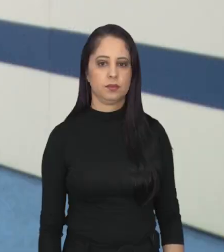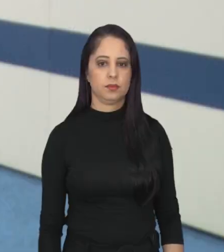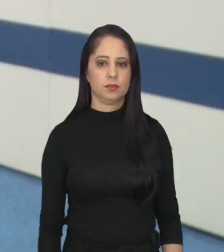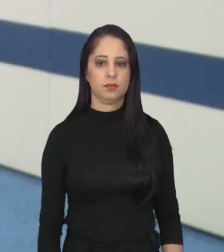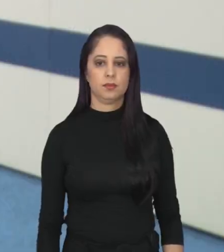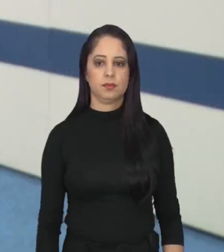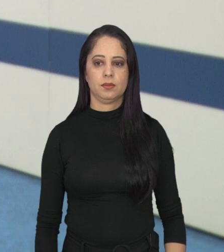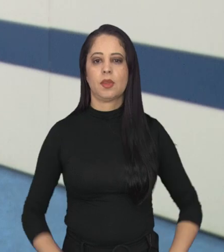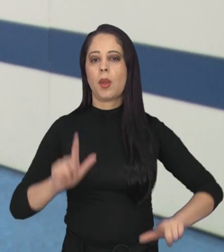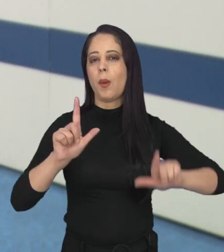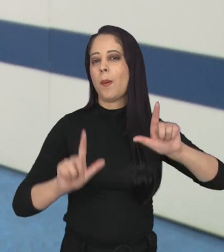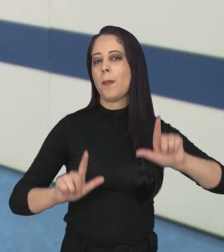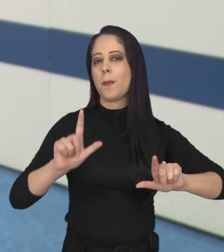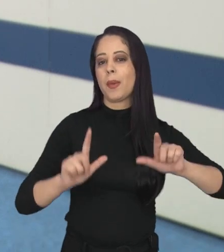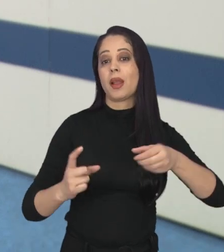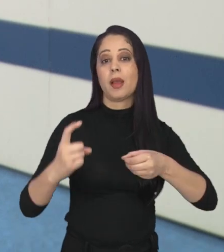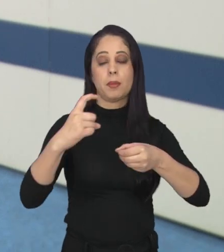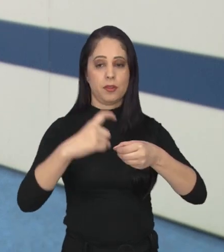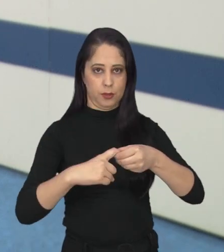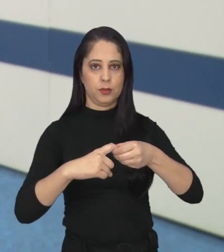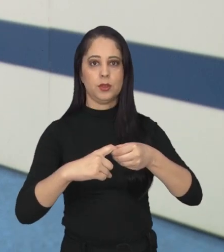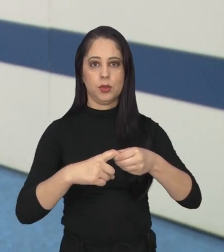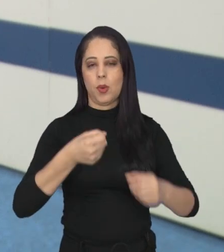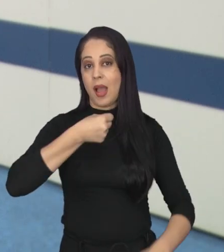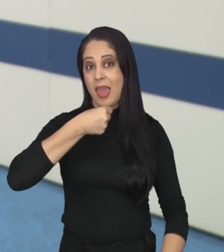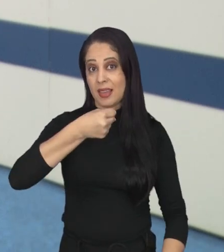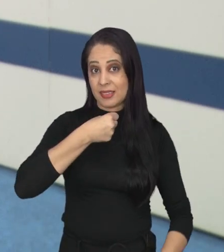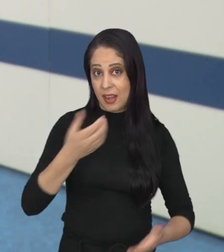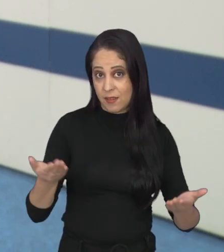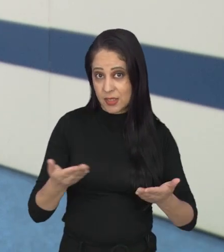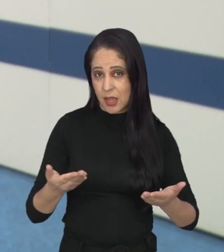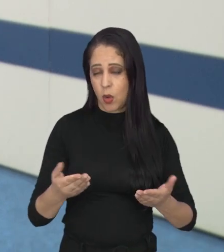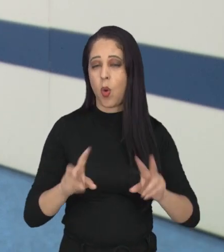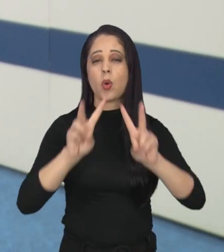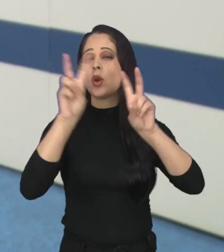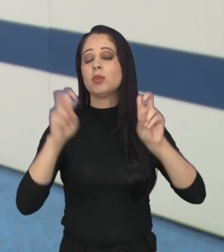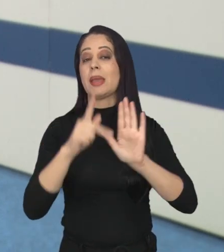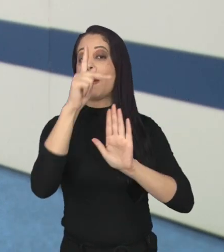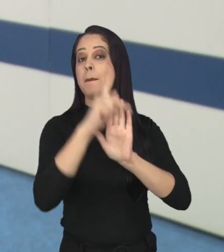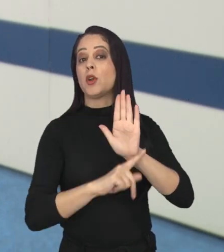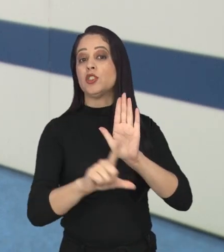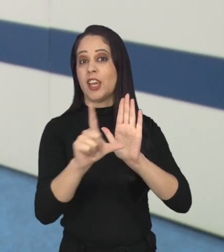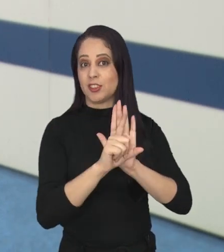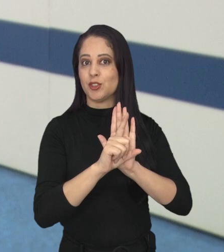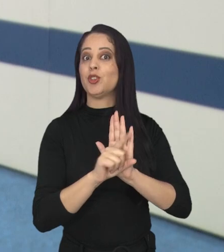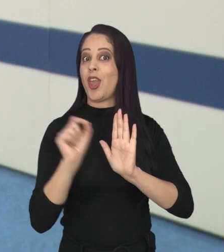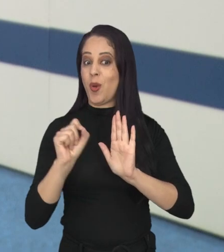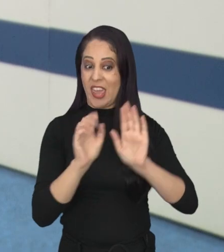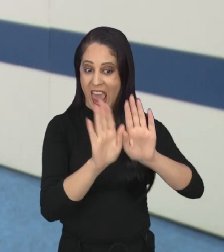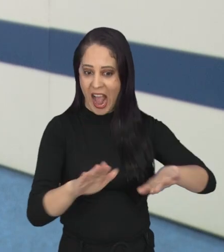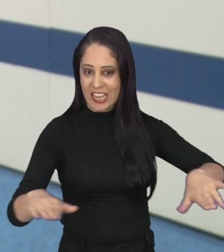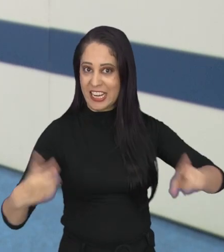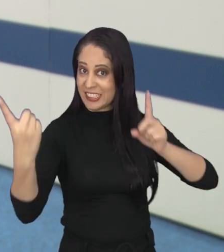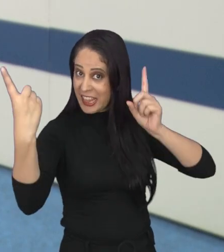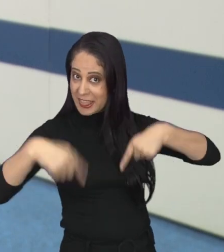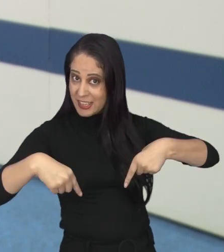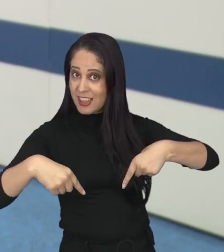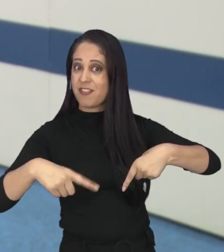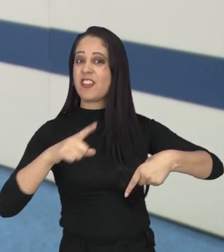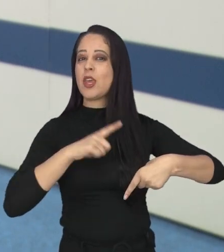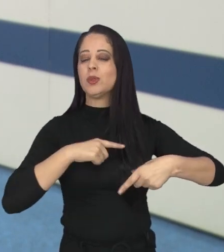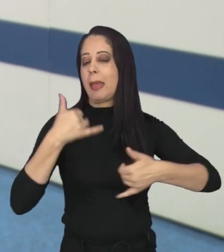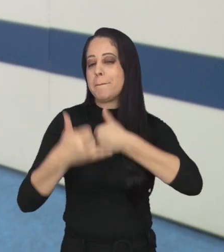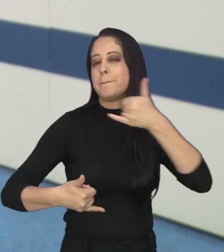O Tramitando está de volta. A próxima reportagem é sobre um projeto que quer desafiar a criançada da cidade com parquinhos